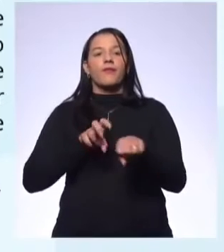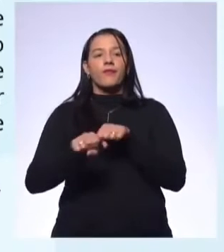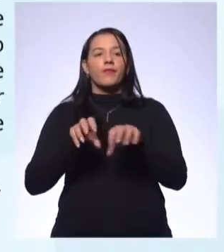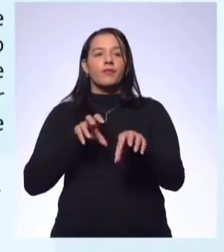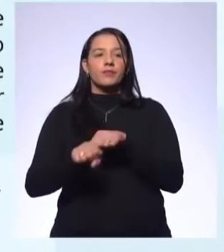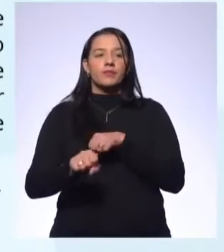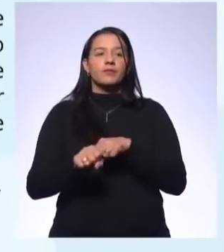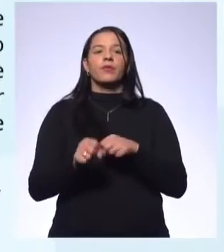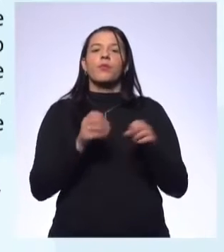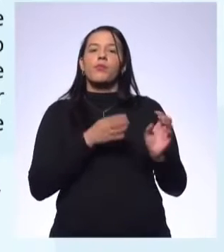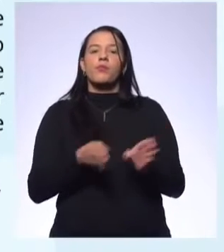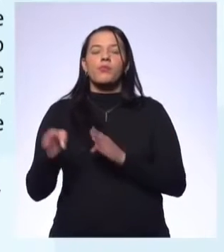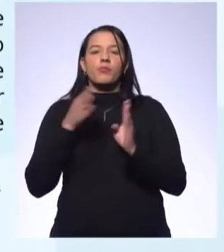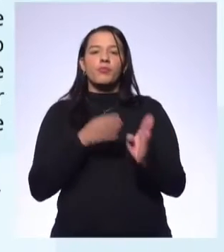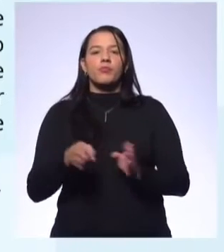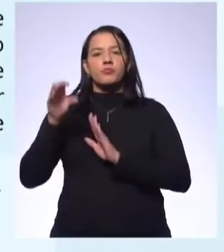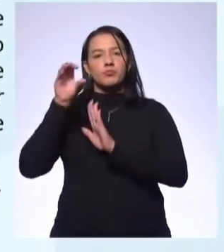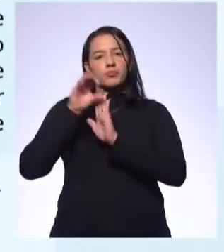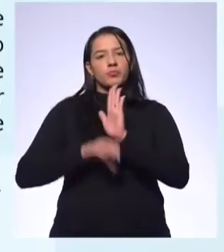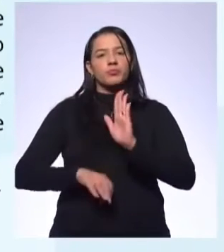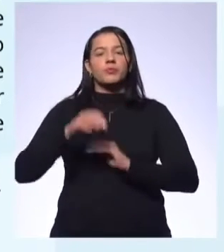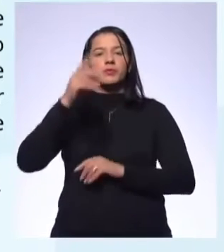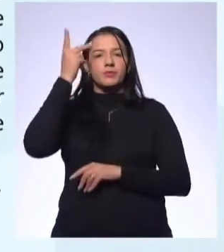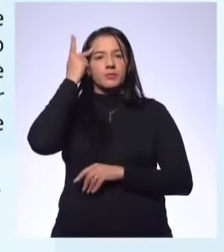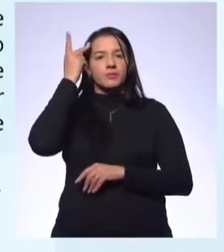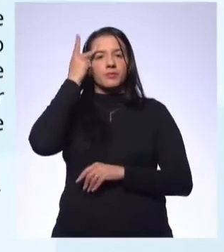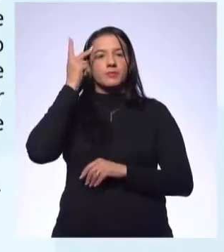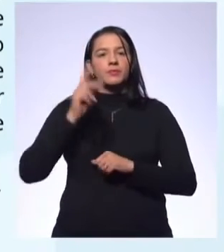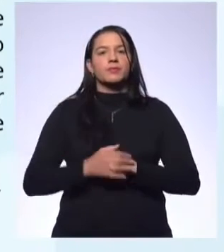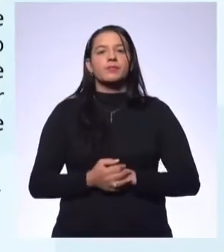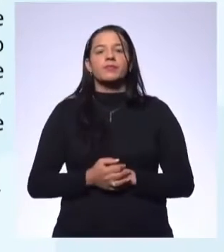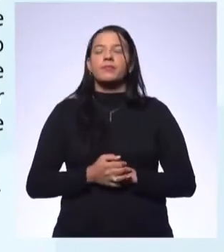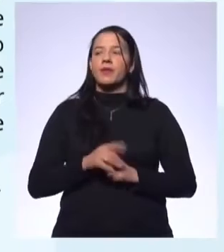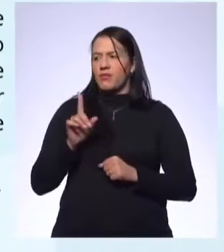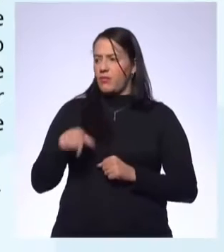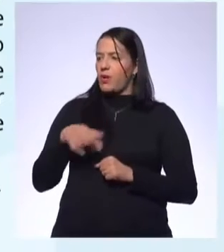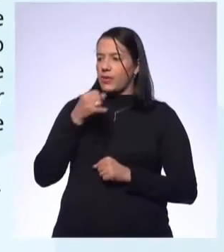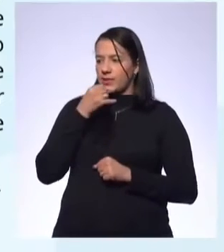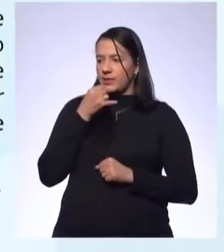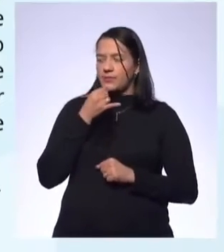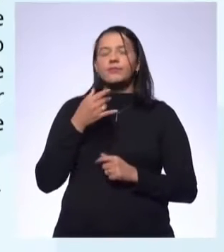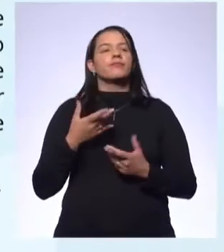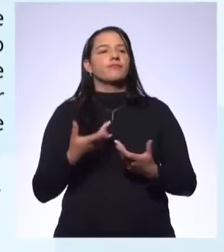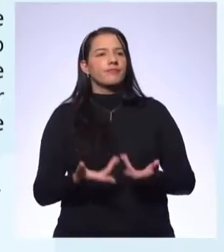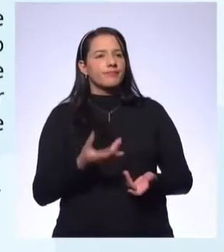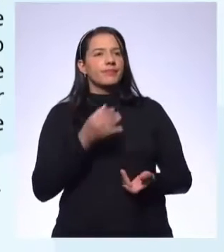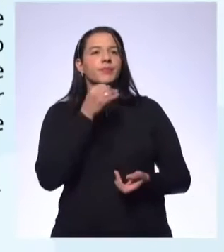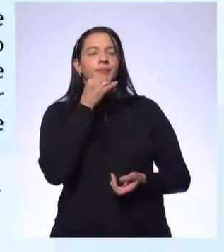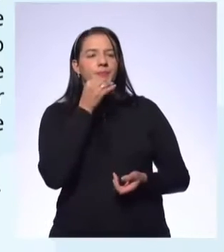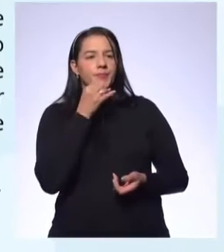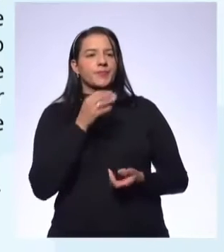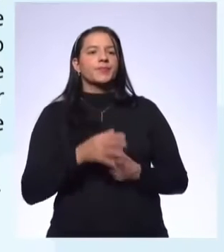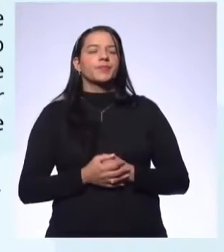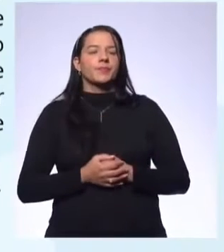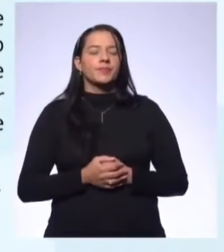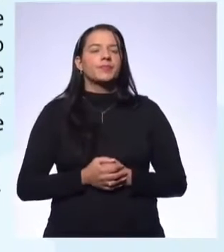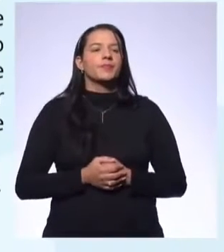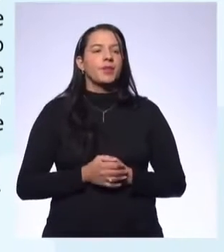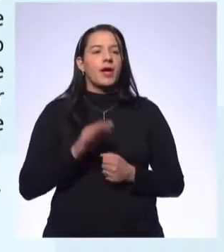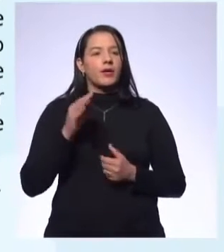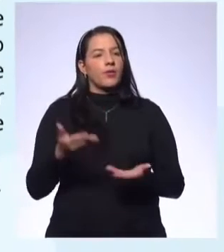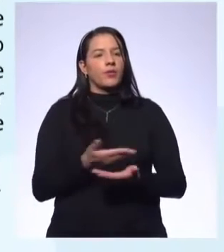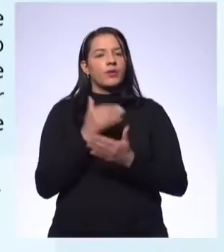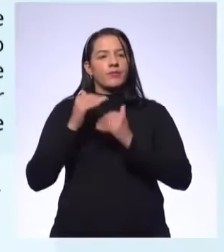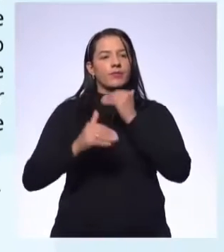constantes no currículo paulista. Foi um exemplo, não foi? Exato. Concreto. Isso, ela pegou um exemplo. Agora ela vai